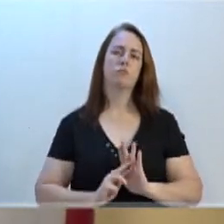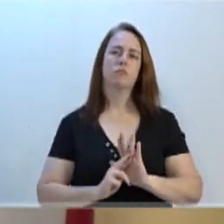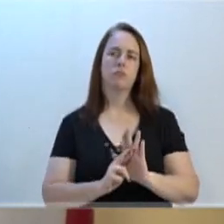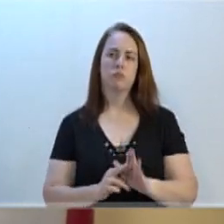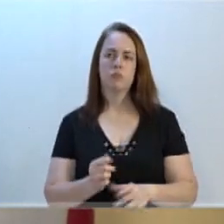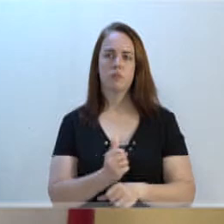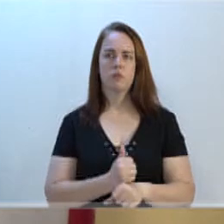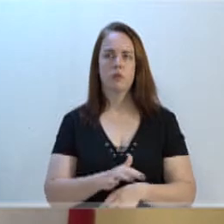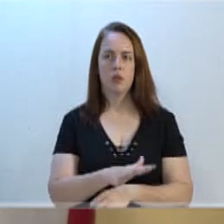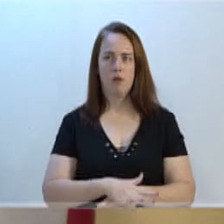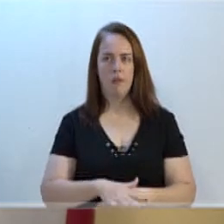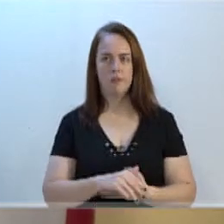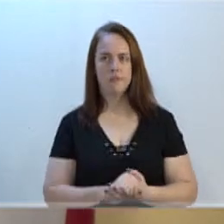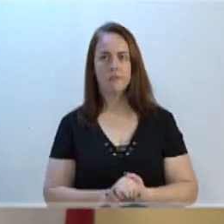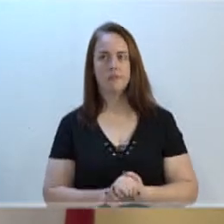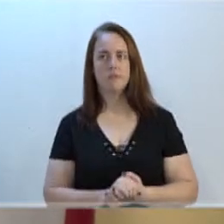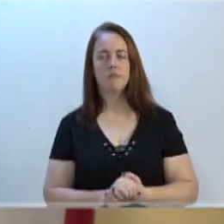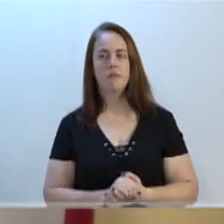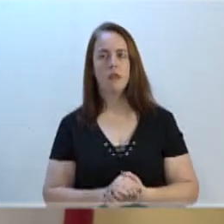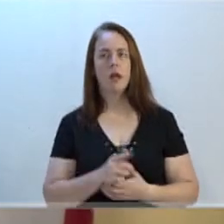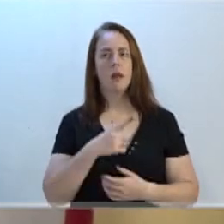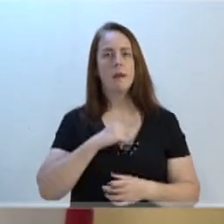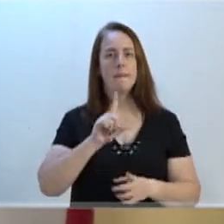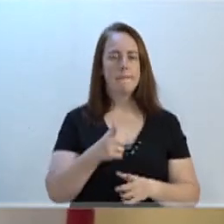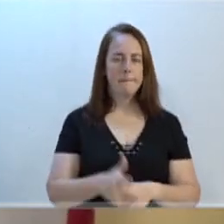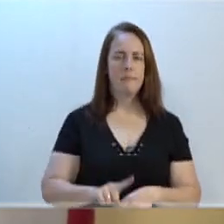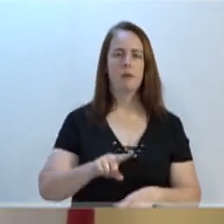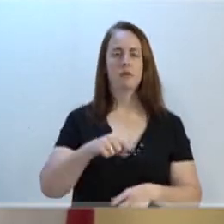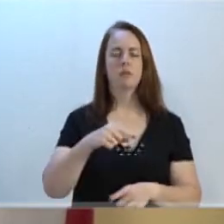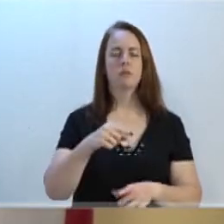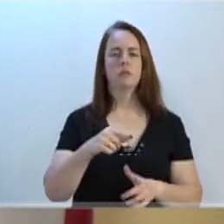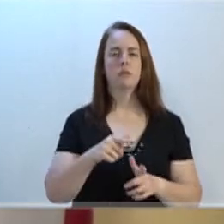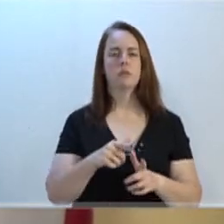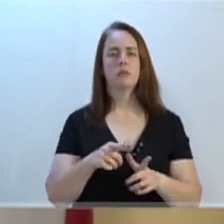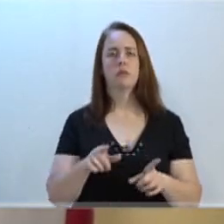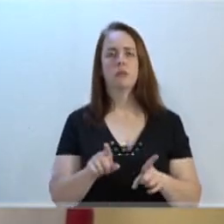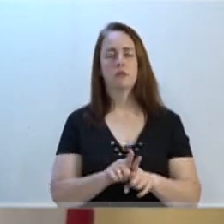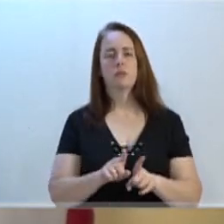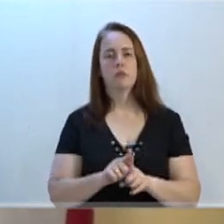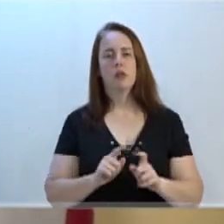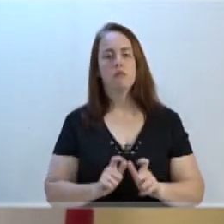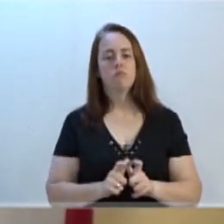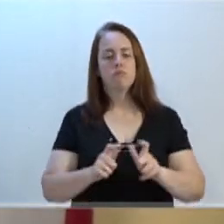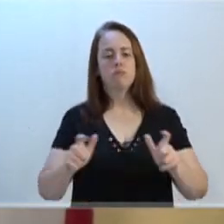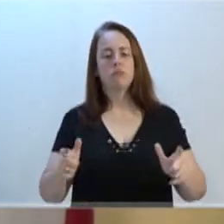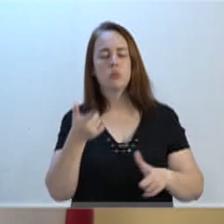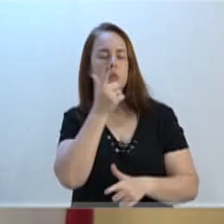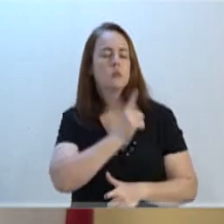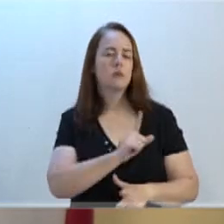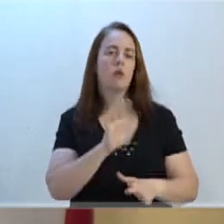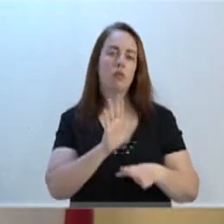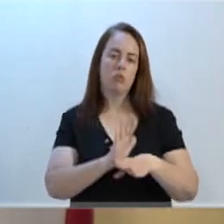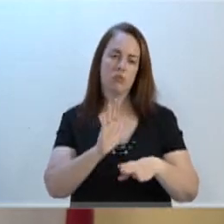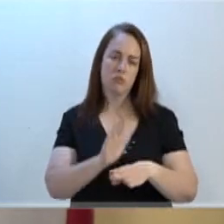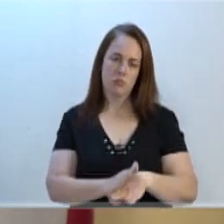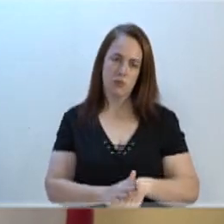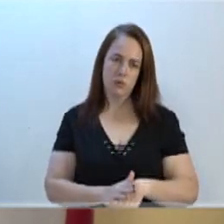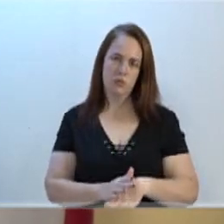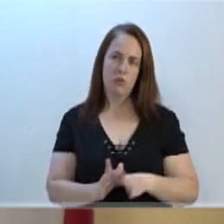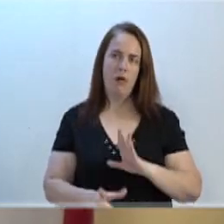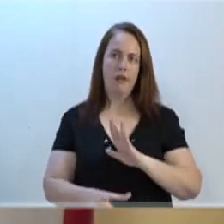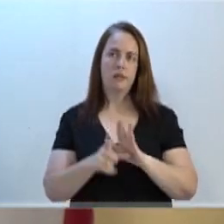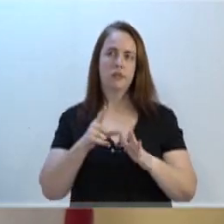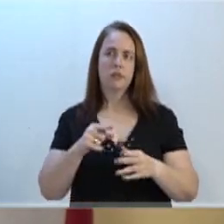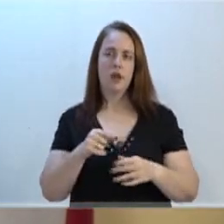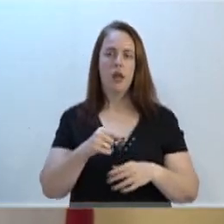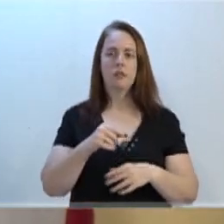Rafael e Rodrigo, e mais uma das grandes aberturas que nós conseguimos, o atendimento, que antes era